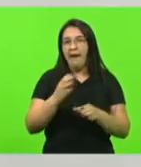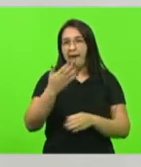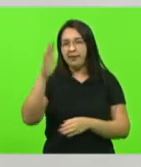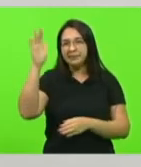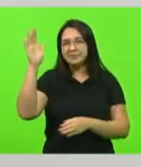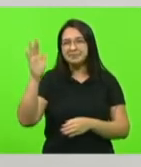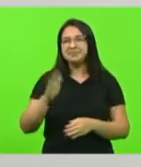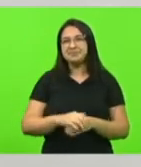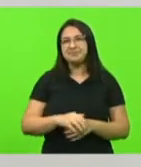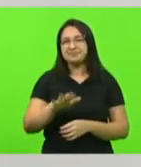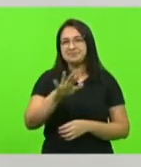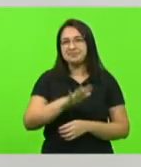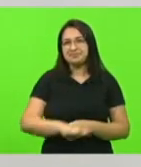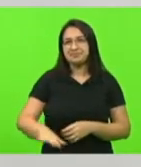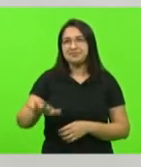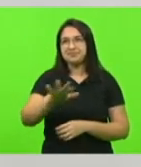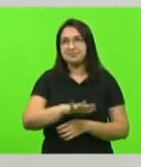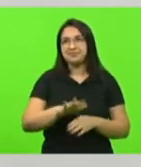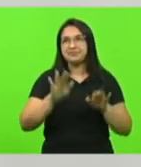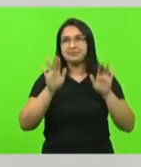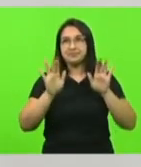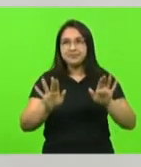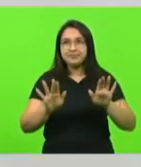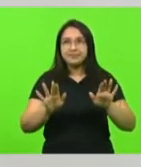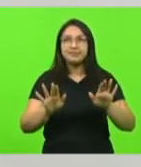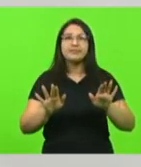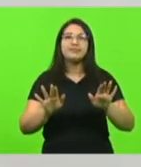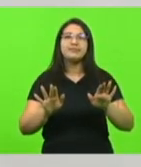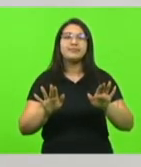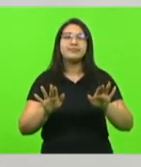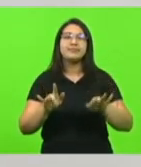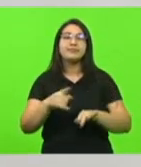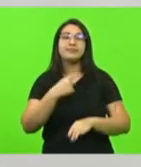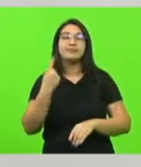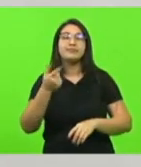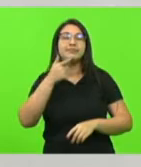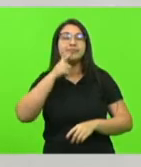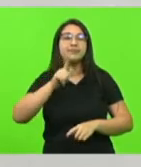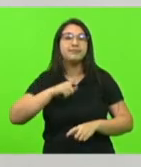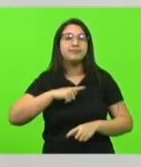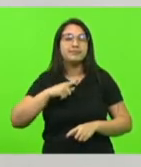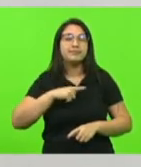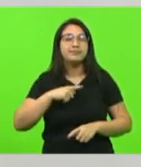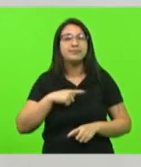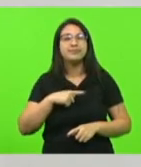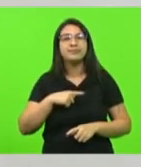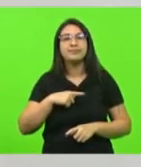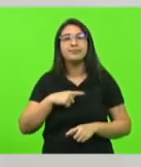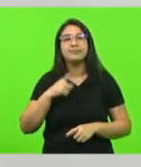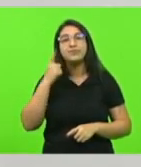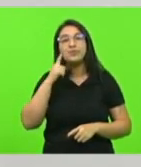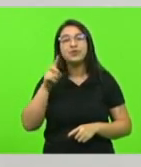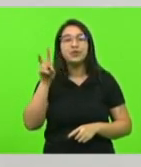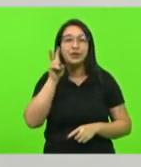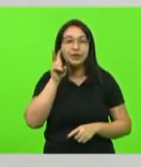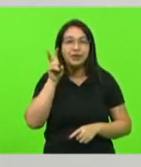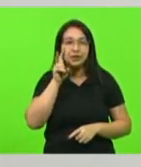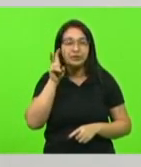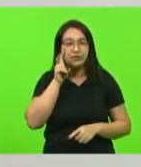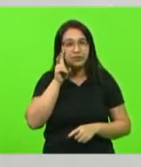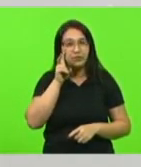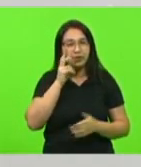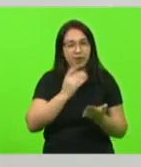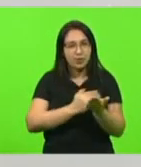ampla norte mas de qualquer modo nós tivemos a oportunidade na quinta-feira iniciar as